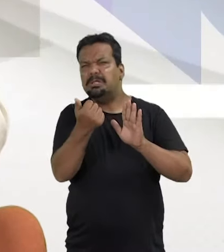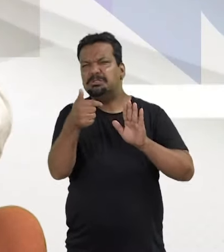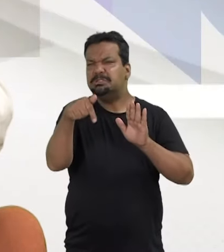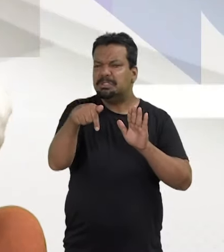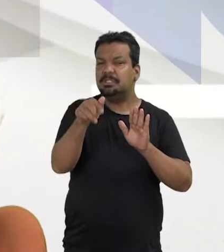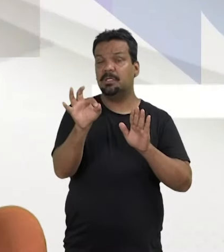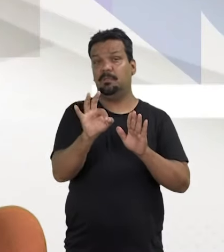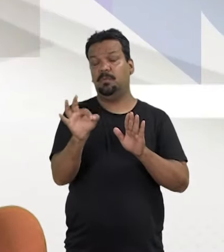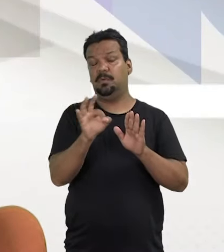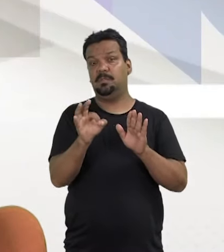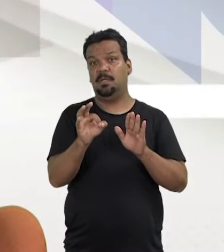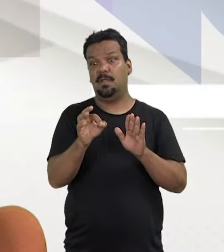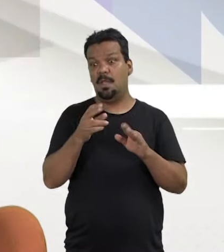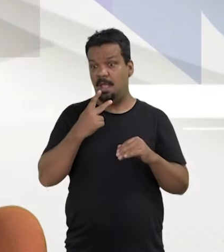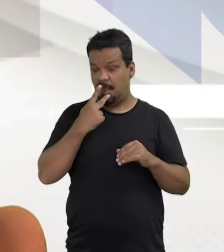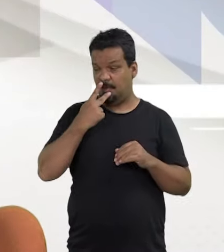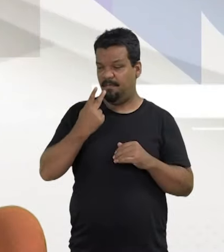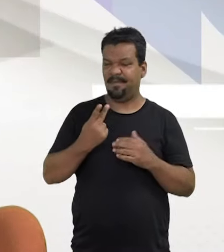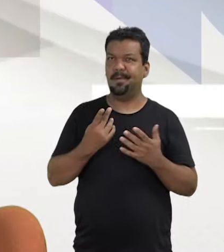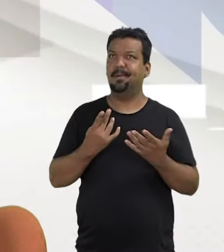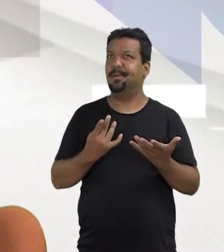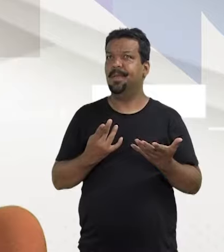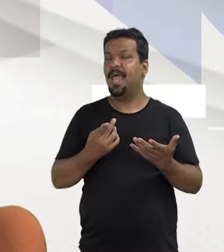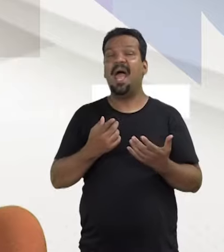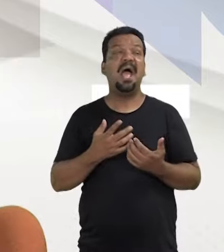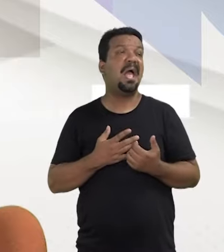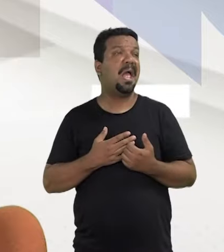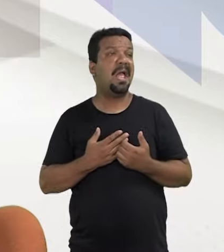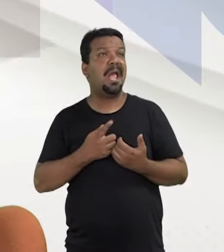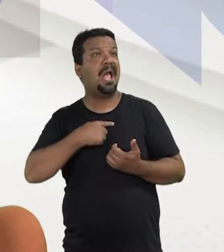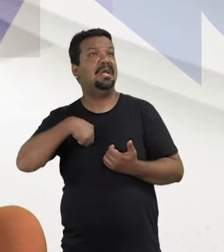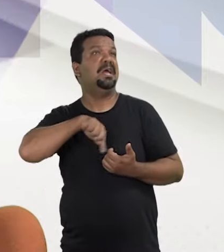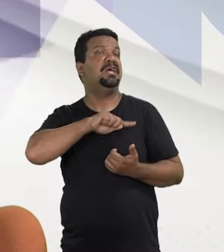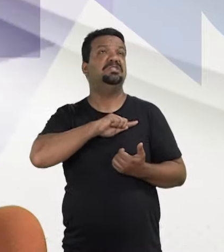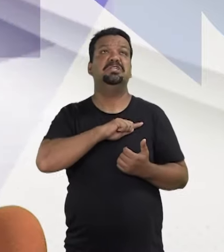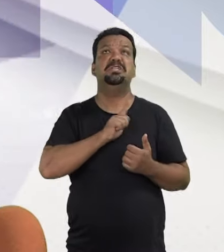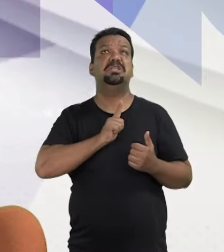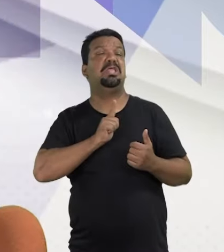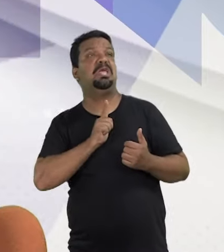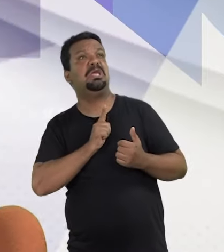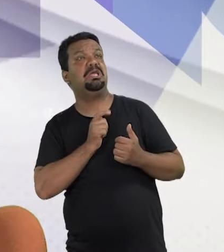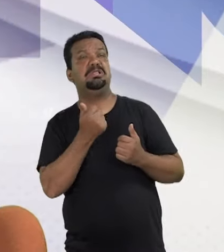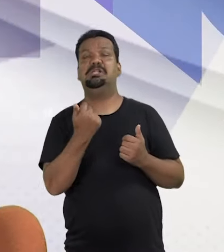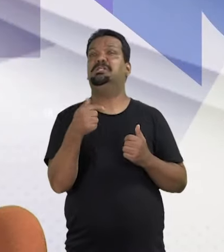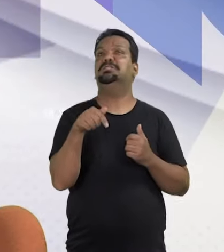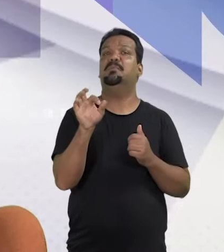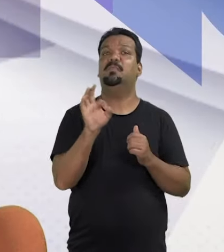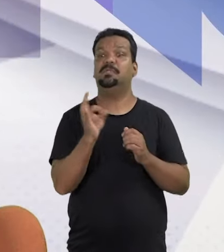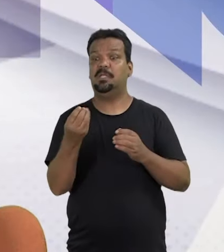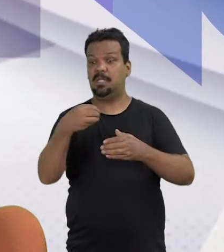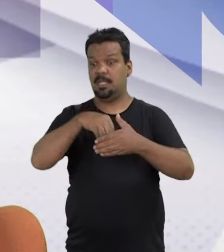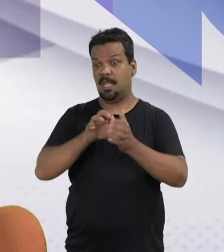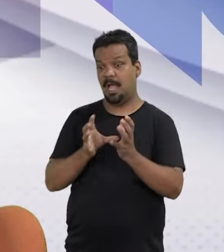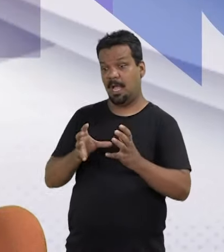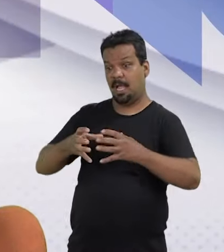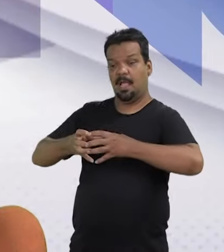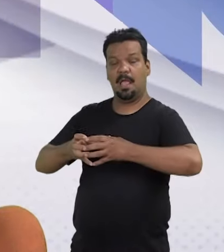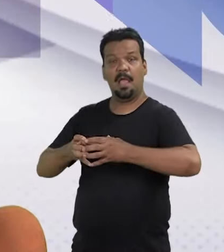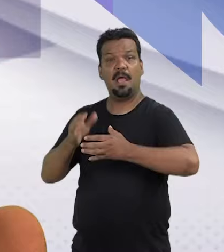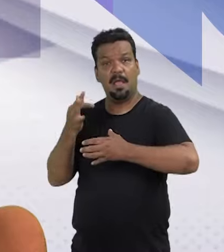é de 17%. Você fala que a gente, 17%